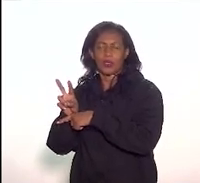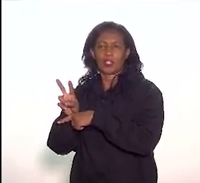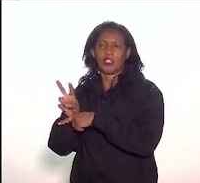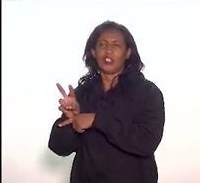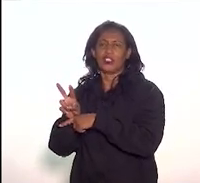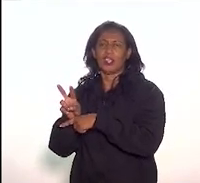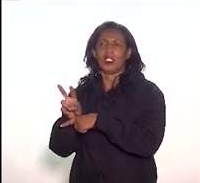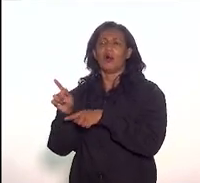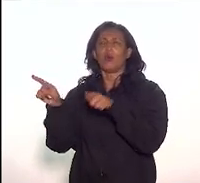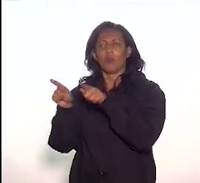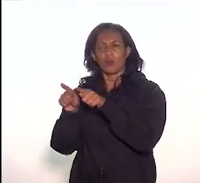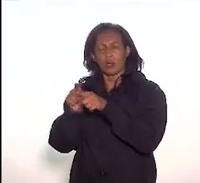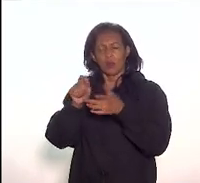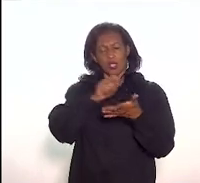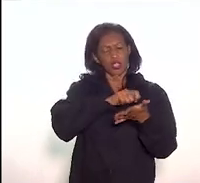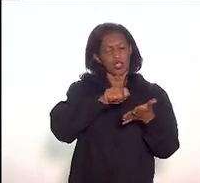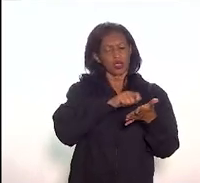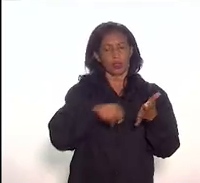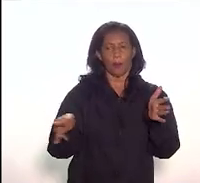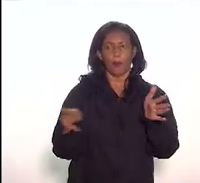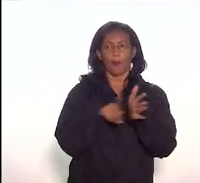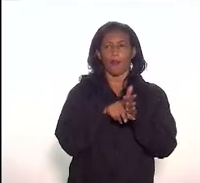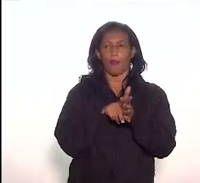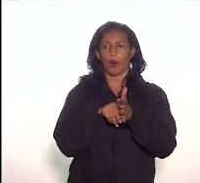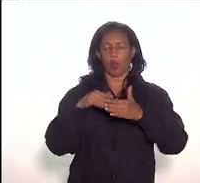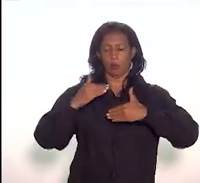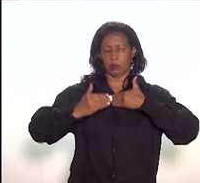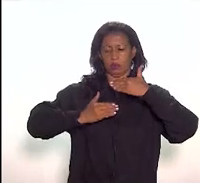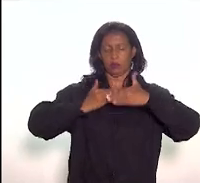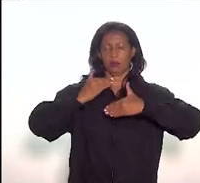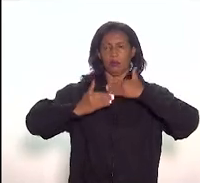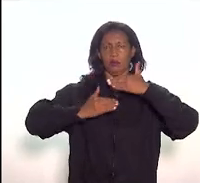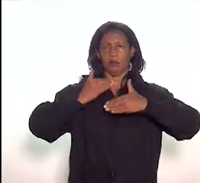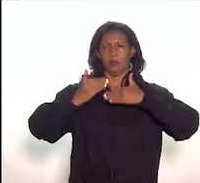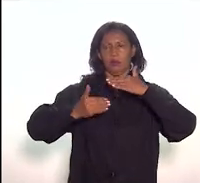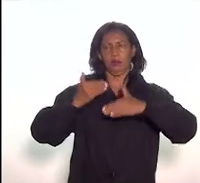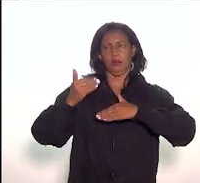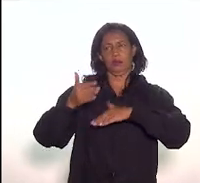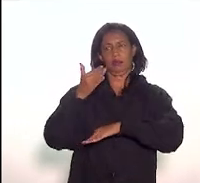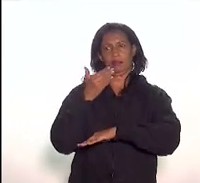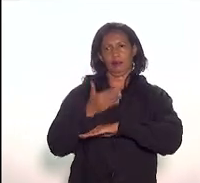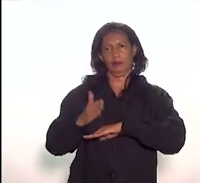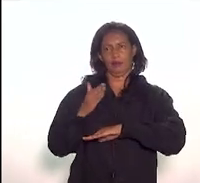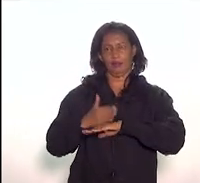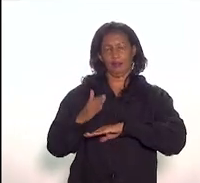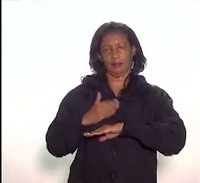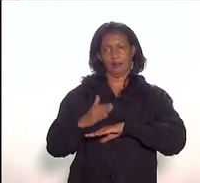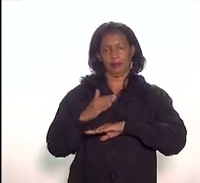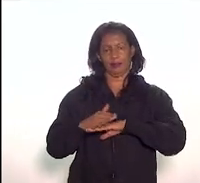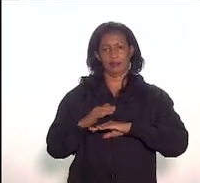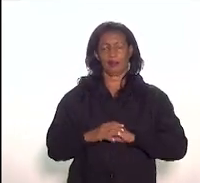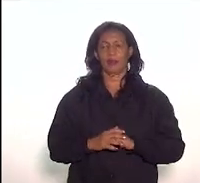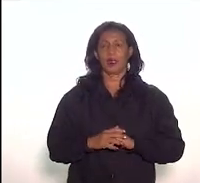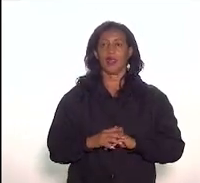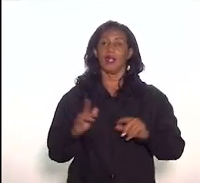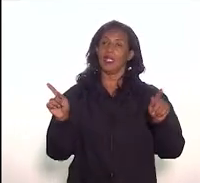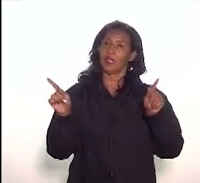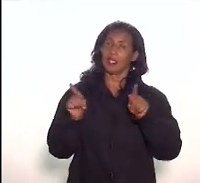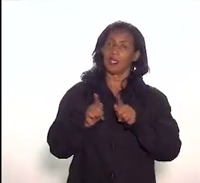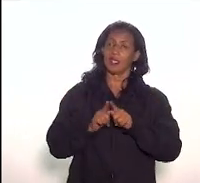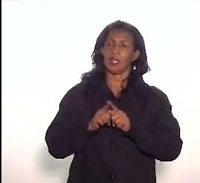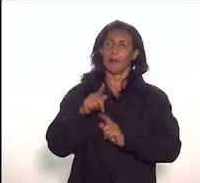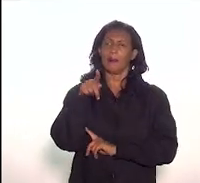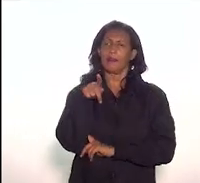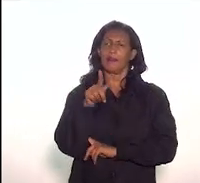também protocolos específicos para o desenvolvimento das suas atividades. Em que, pese todas as qualidades que o PL